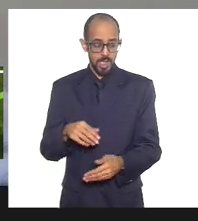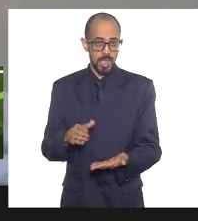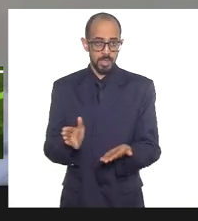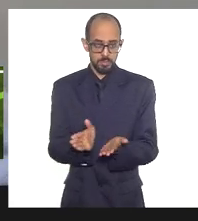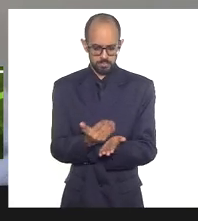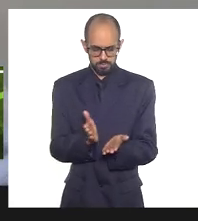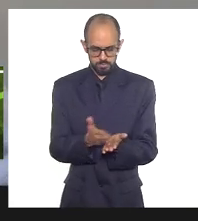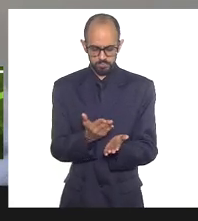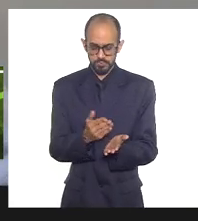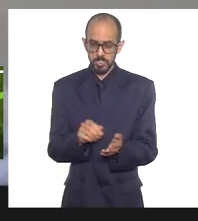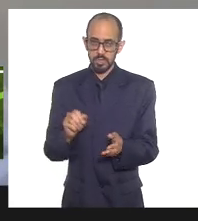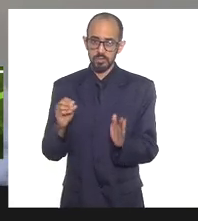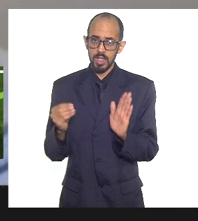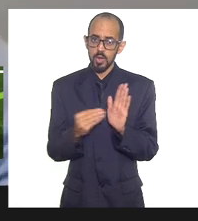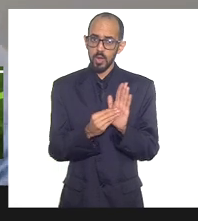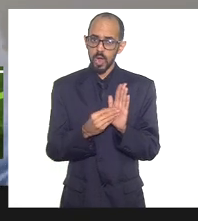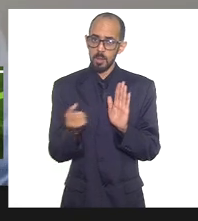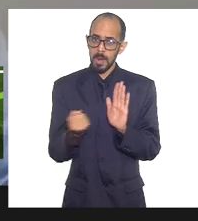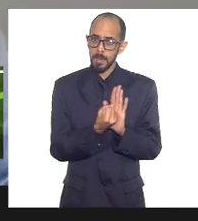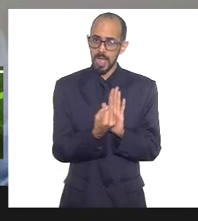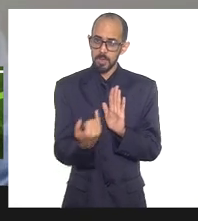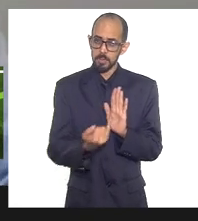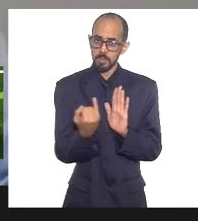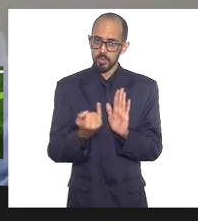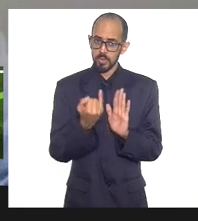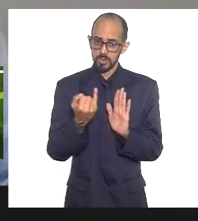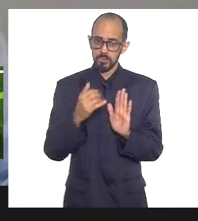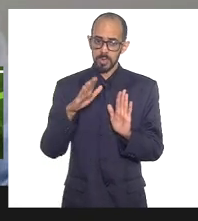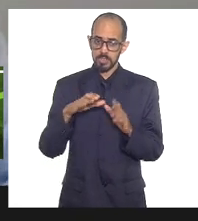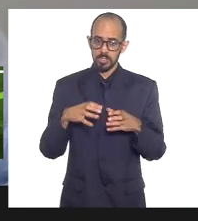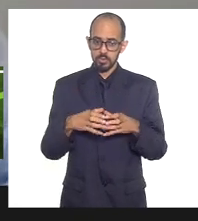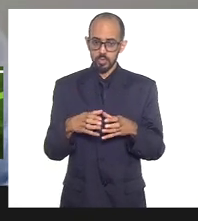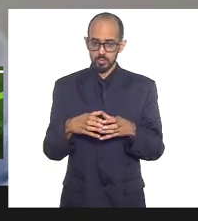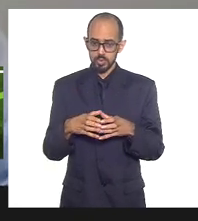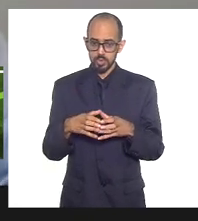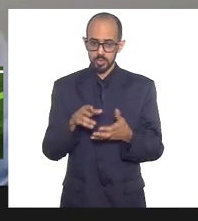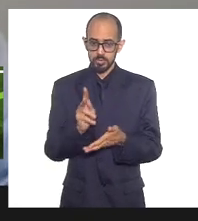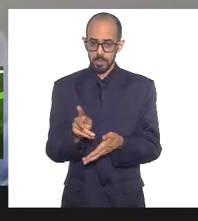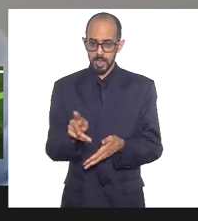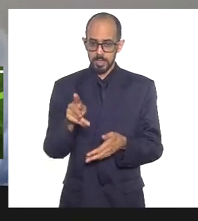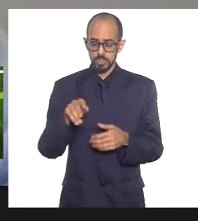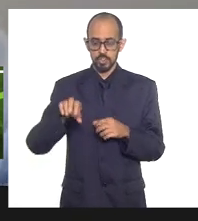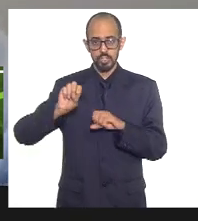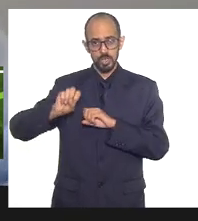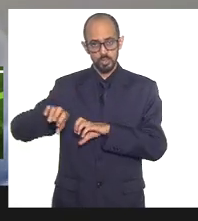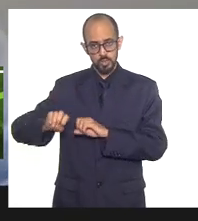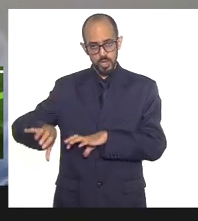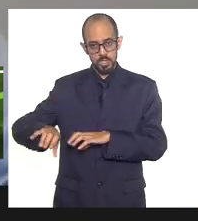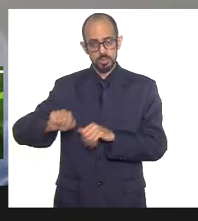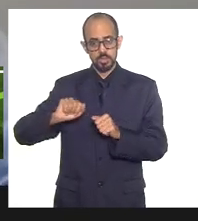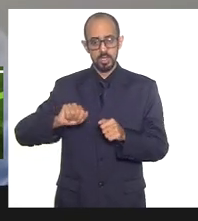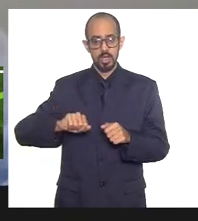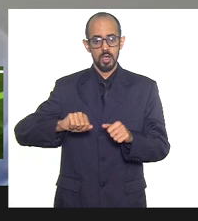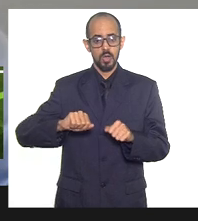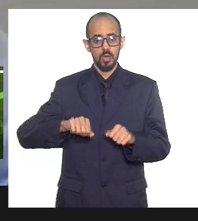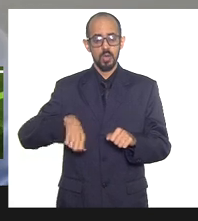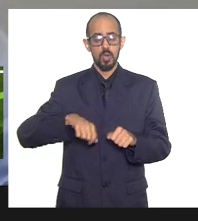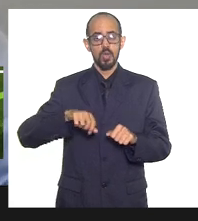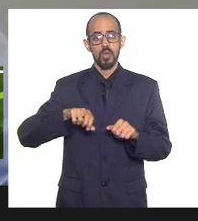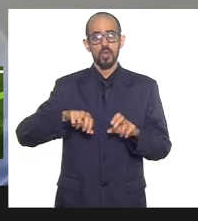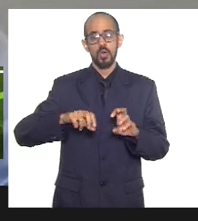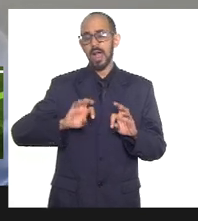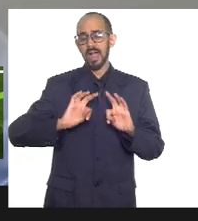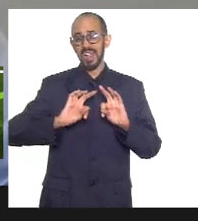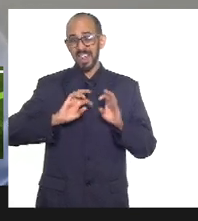deixar um legado importante, quero aqui dizer, mas as comissões permanentes, a comissão de educação, a comissão de combate às destinações, a comissão do cúmplice,